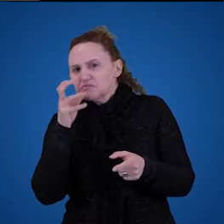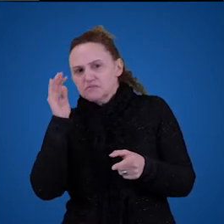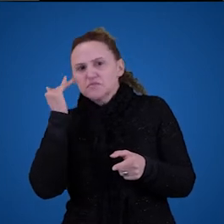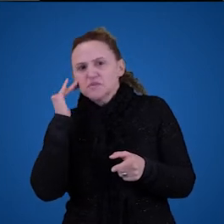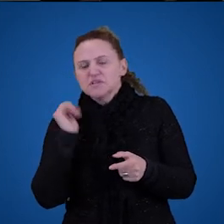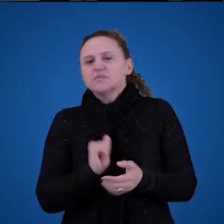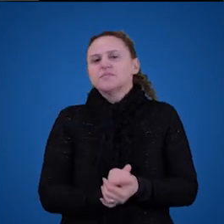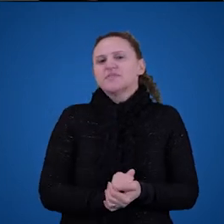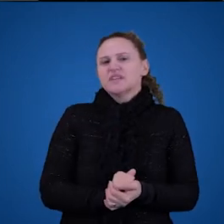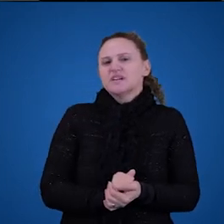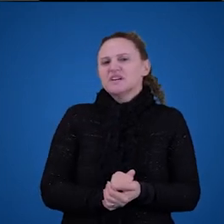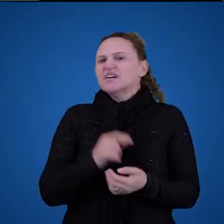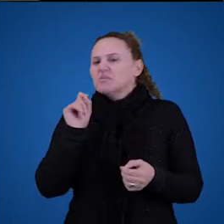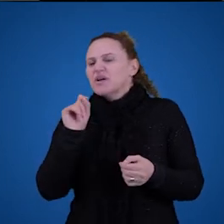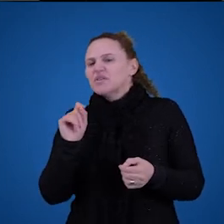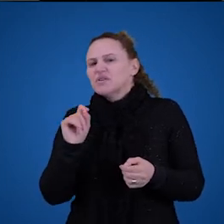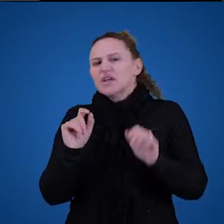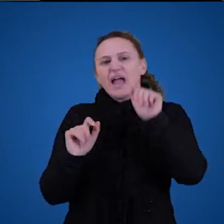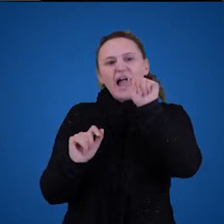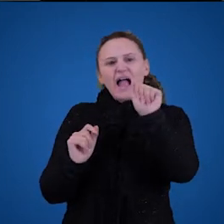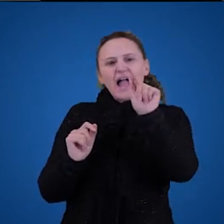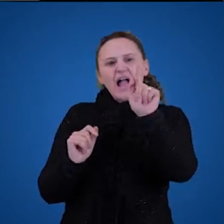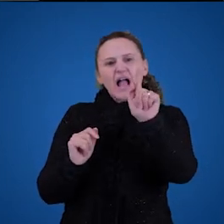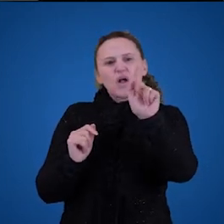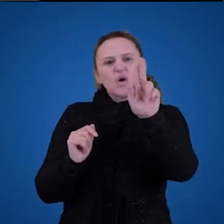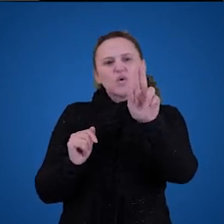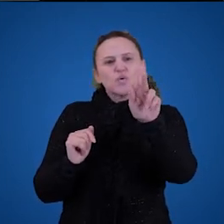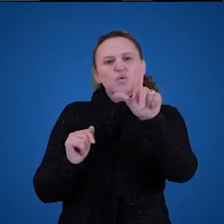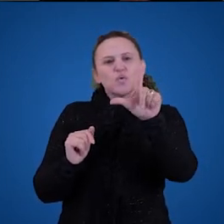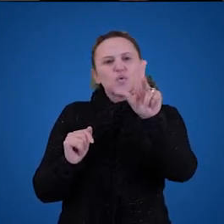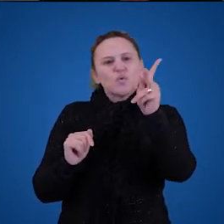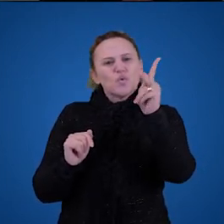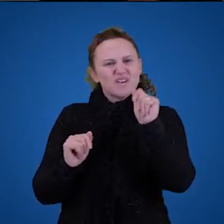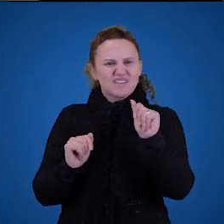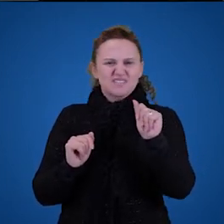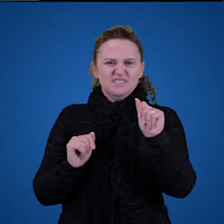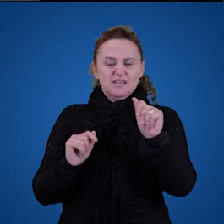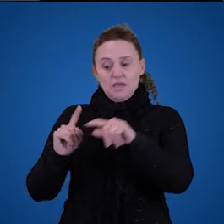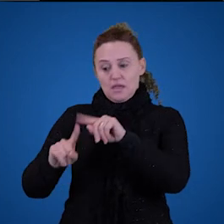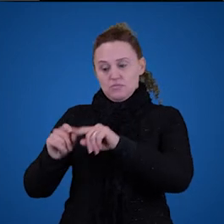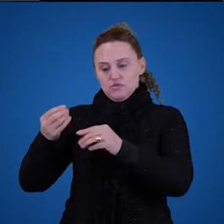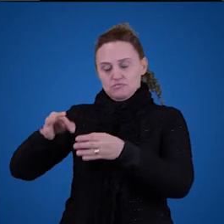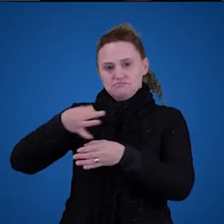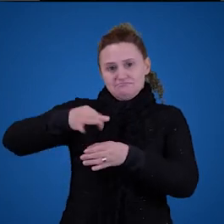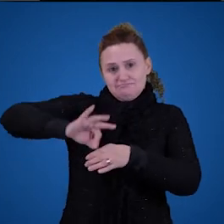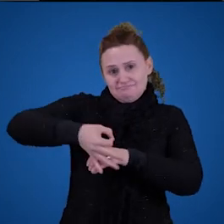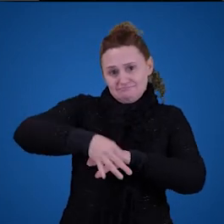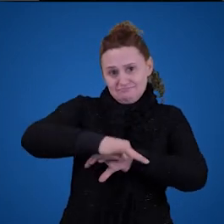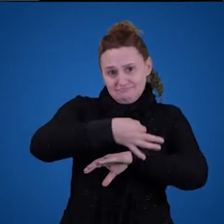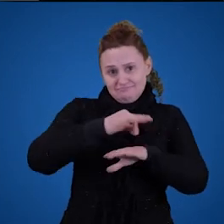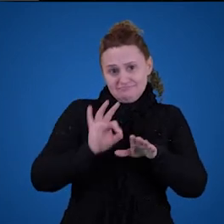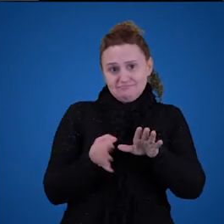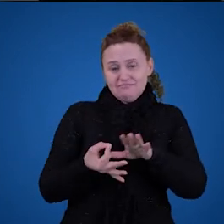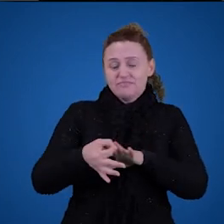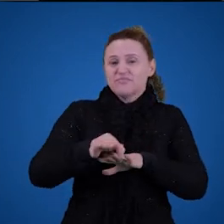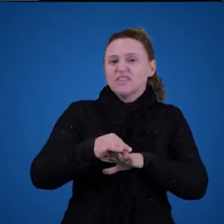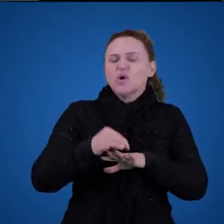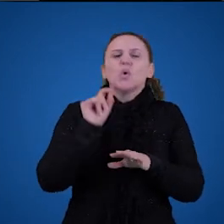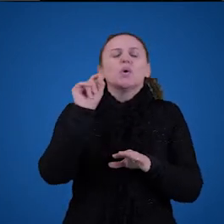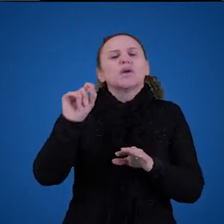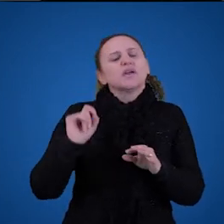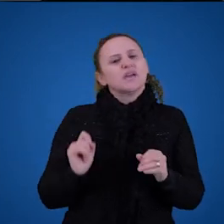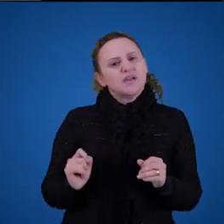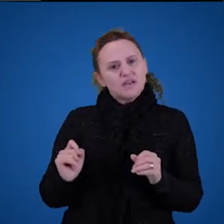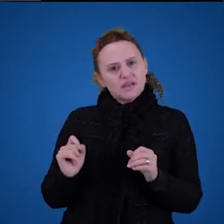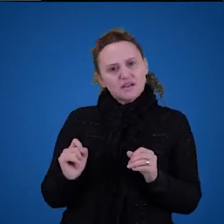Mas o que que a palavra agulha está referindo, né? Está referindo a um objeto de costura, uma cidade, ou uma